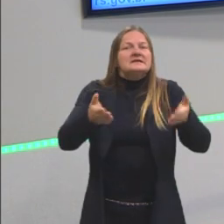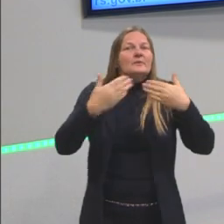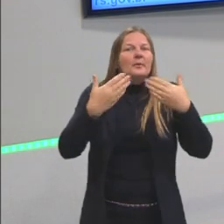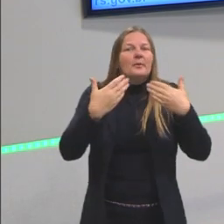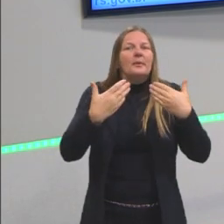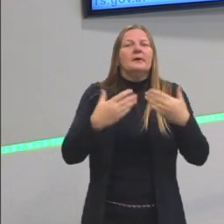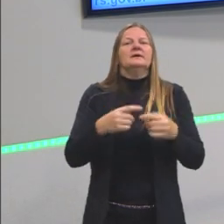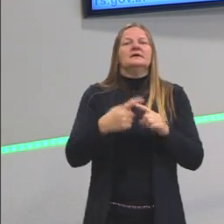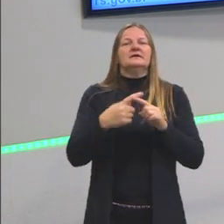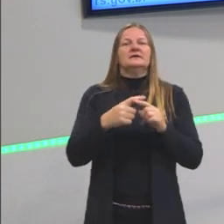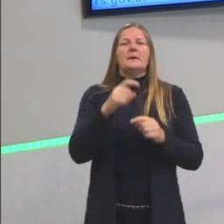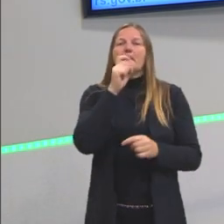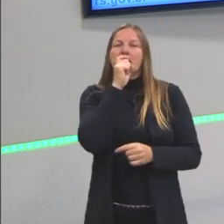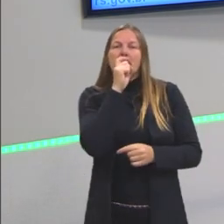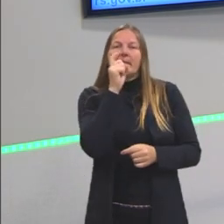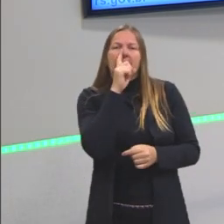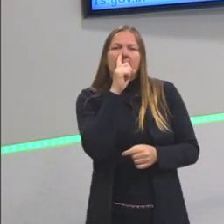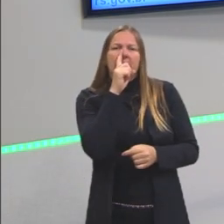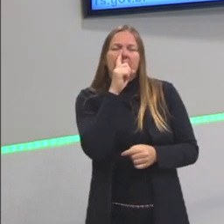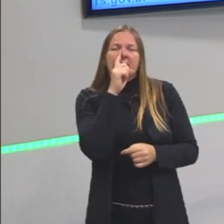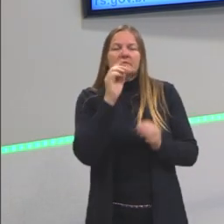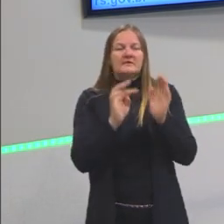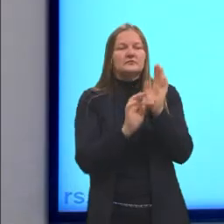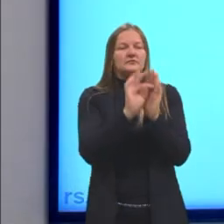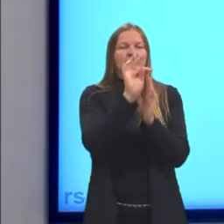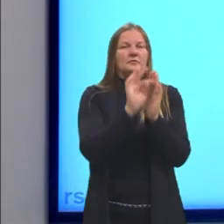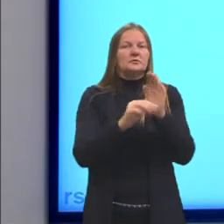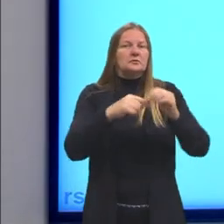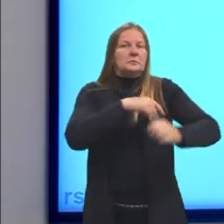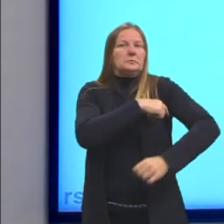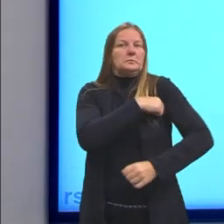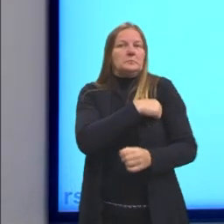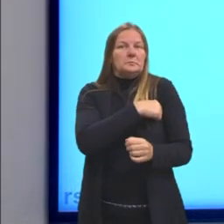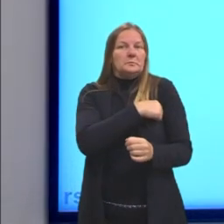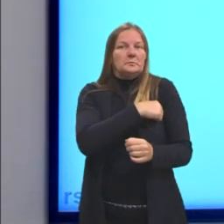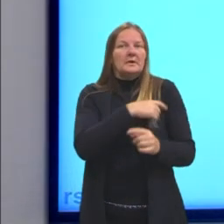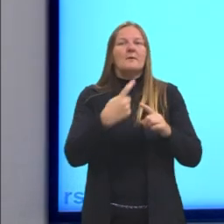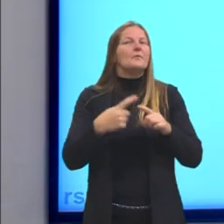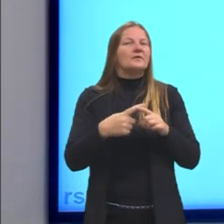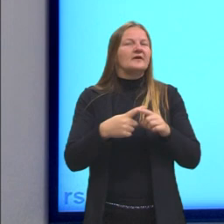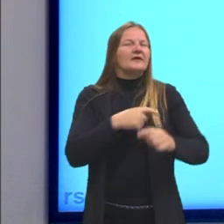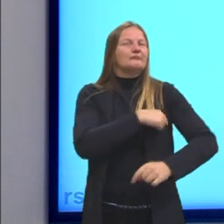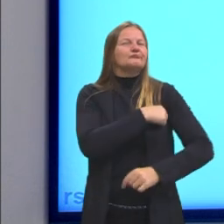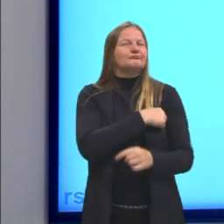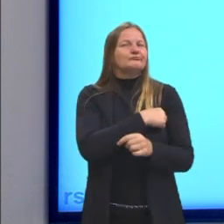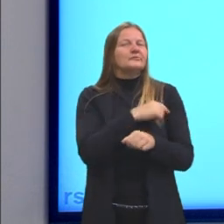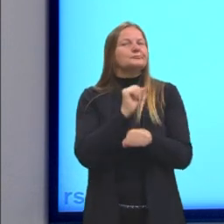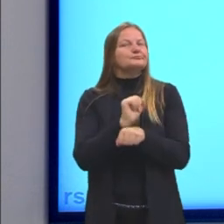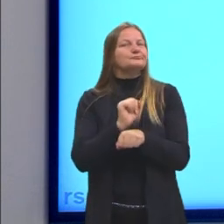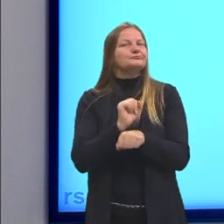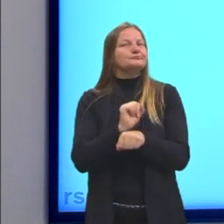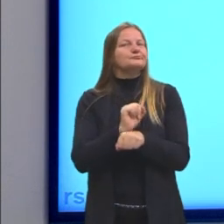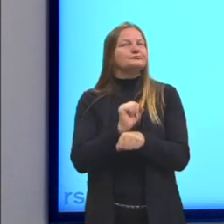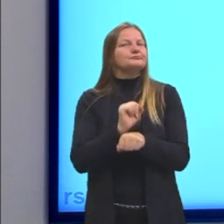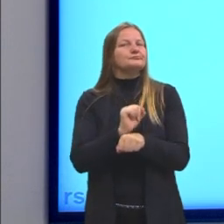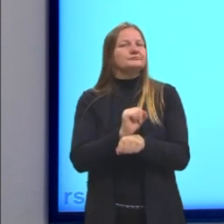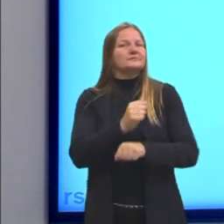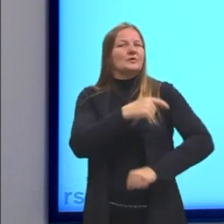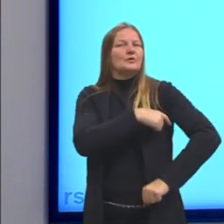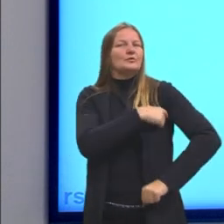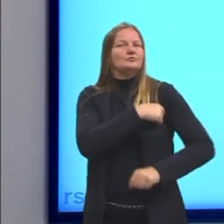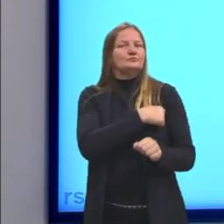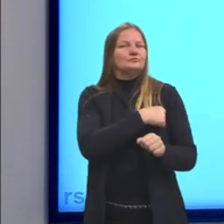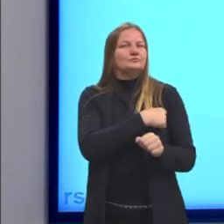o pai, a mãe, vem e coloca um termômetro na gente e deixa um tempinho ali. Geralmente, a coloca aqui embaixo do